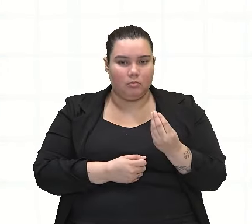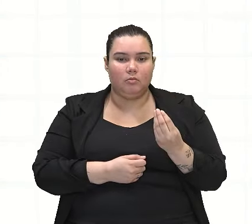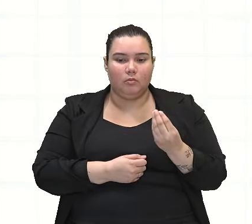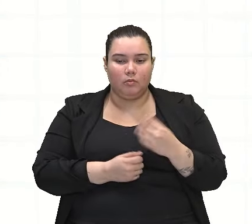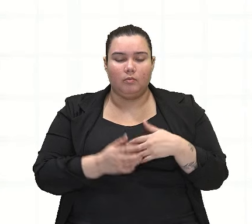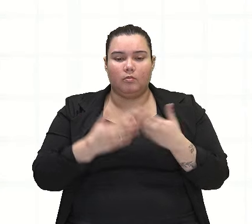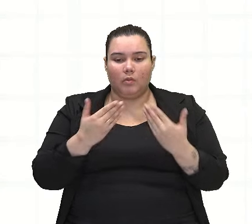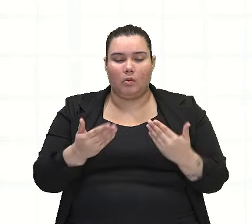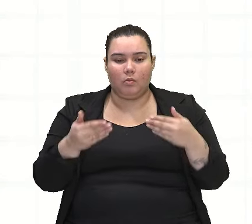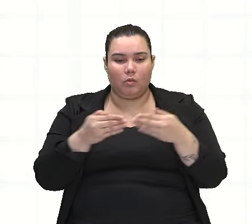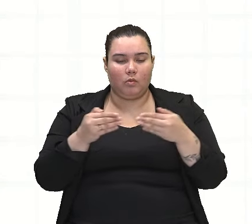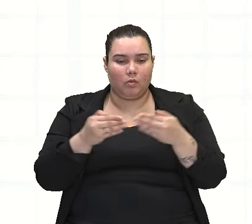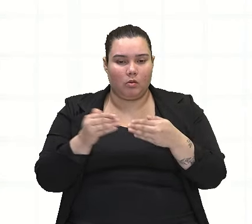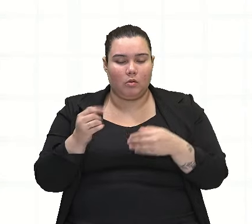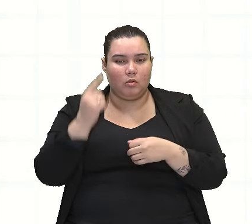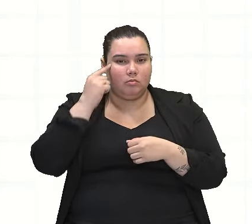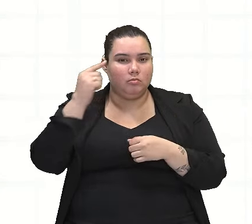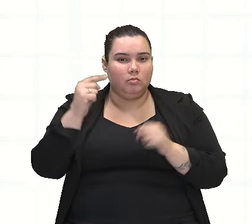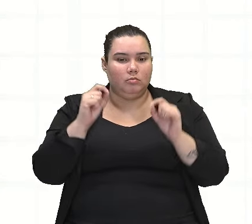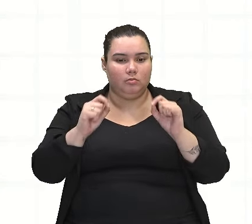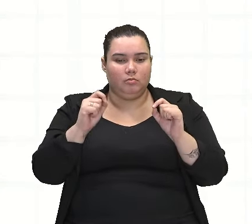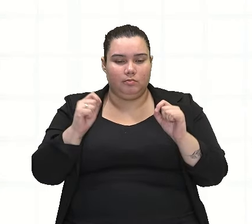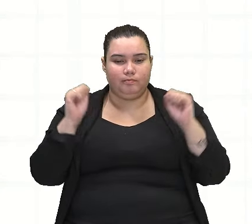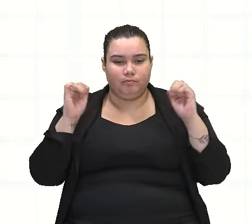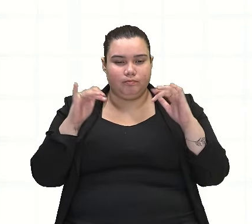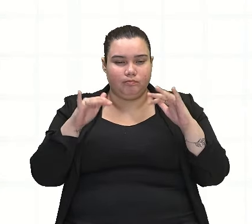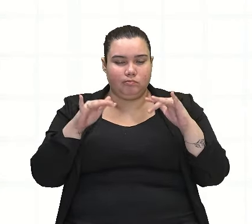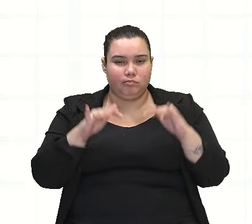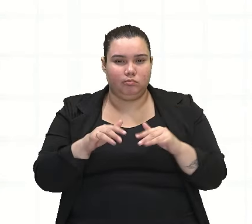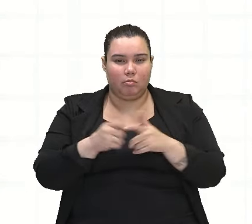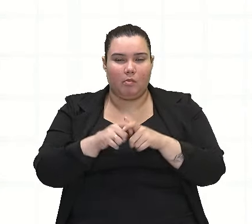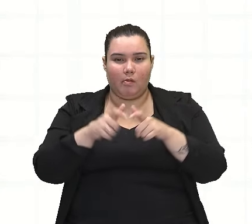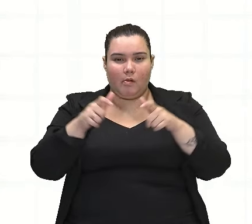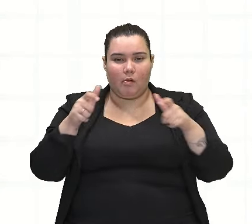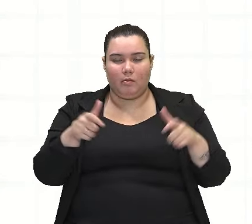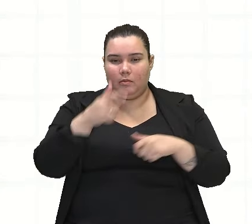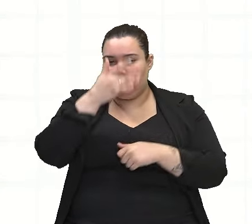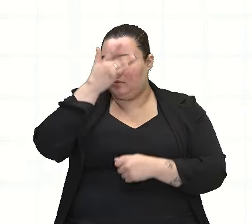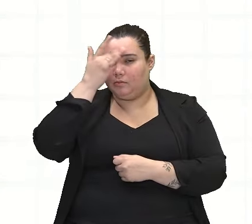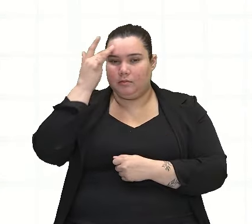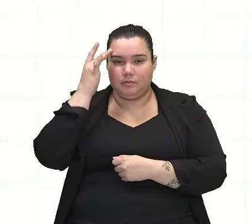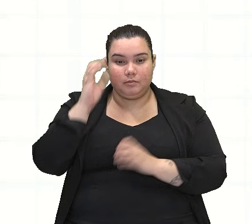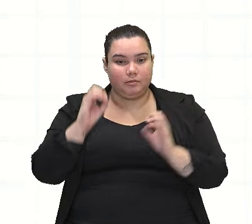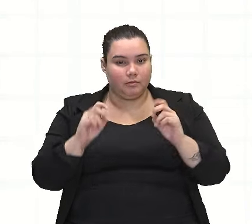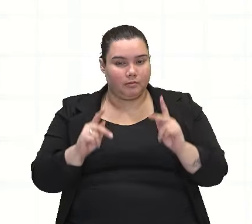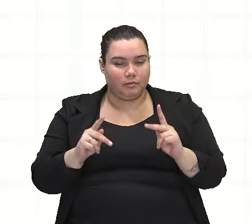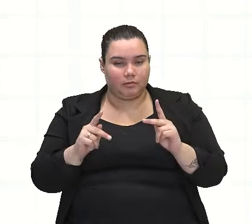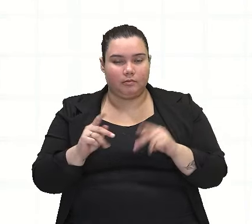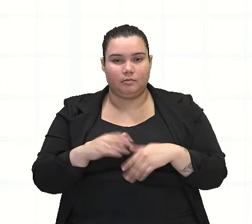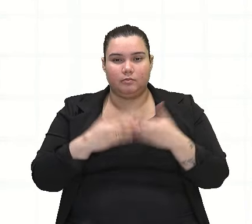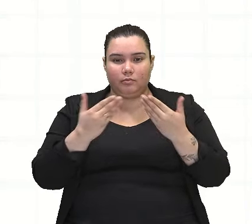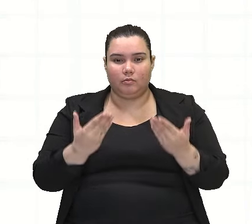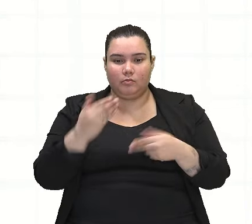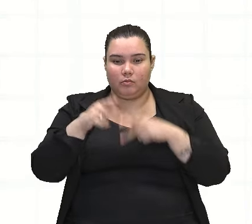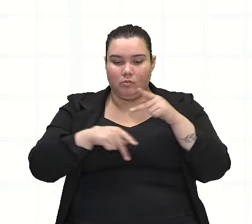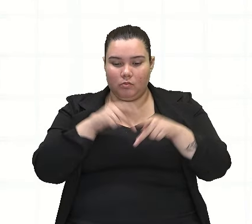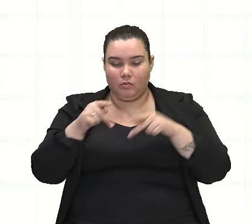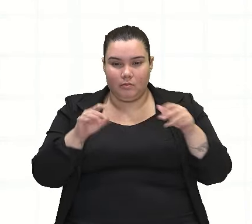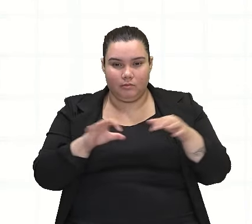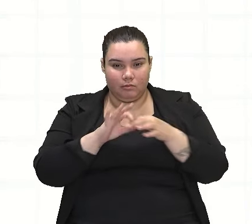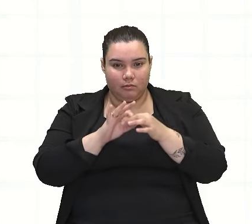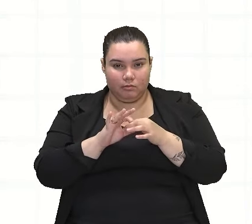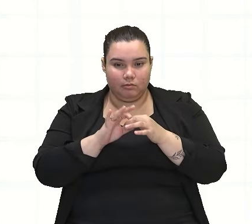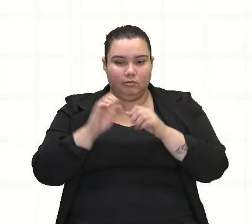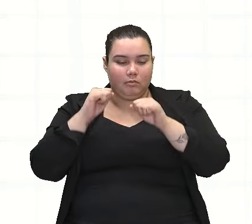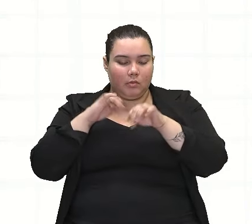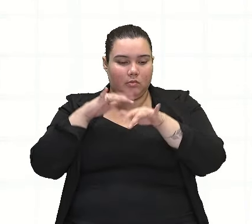Concordando exatamente com a ideia de multidão, de muitas pessoas. Ok? Então, o povo unido desceu a avenida,